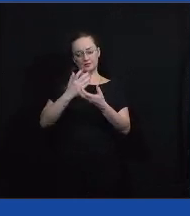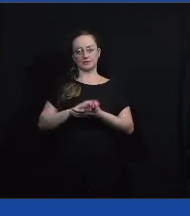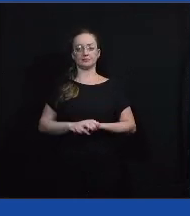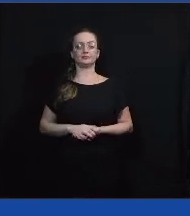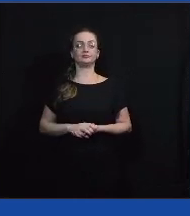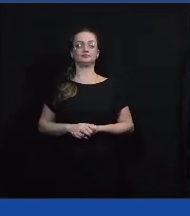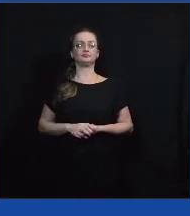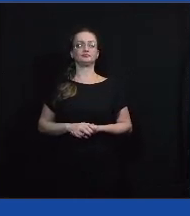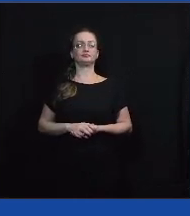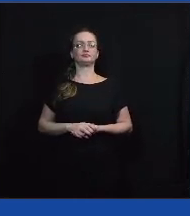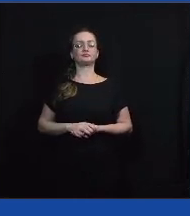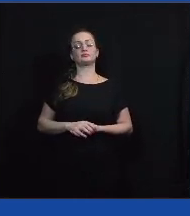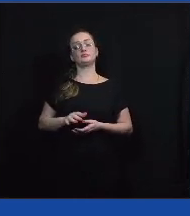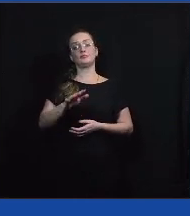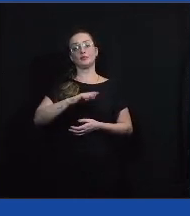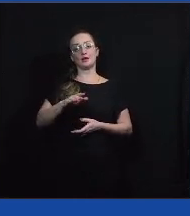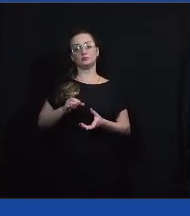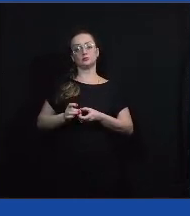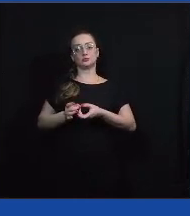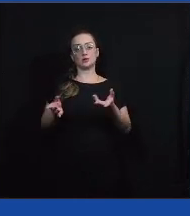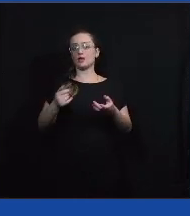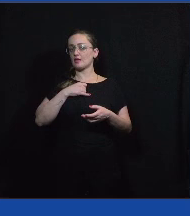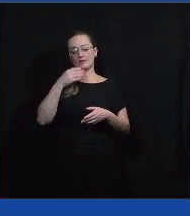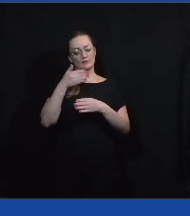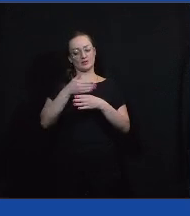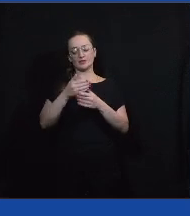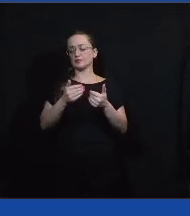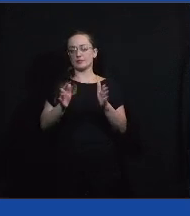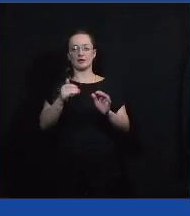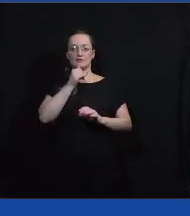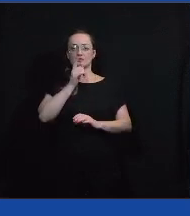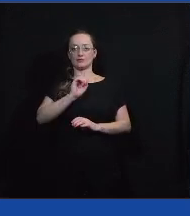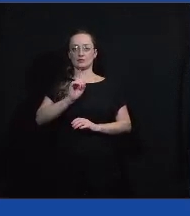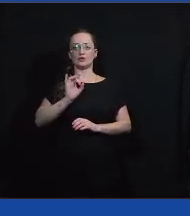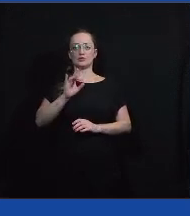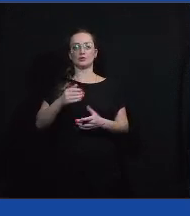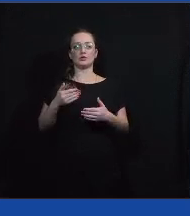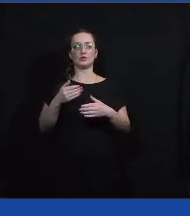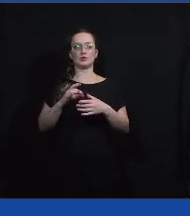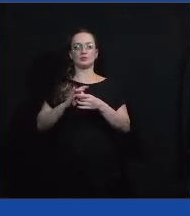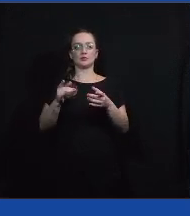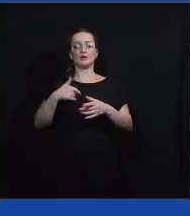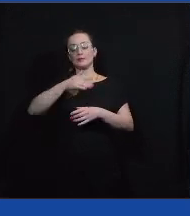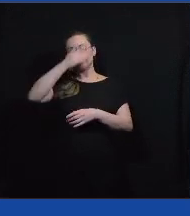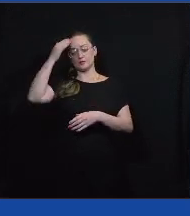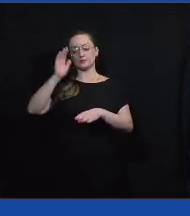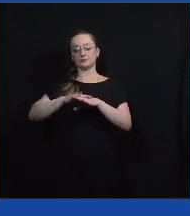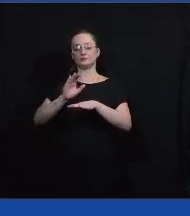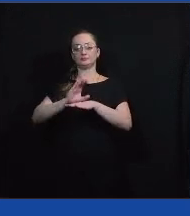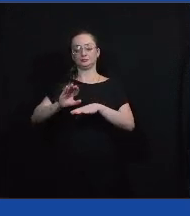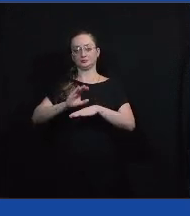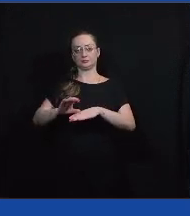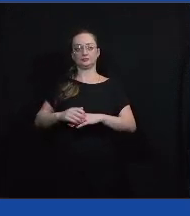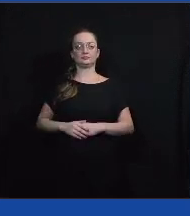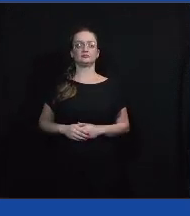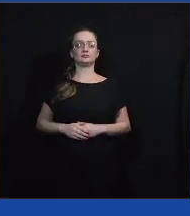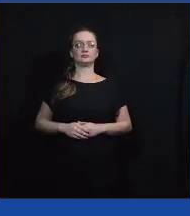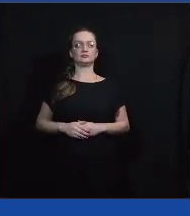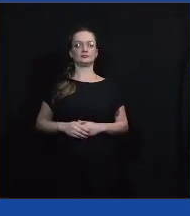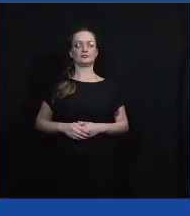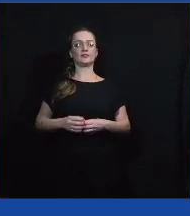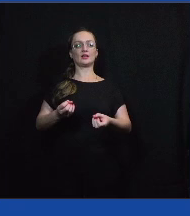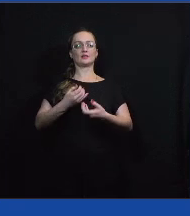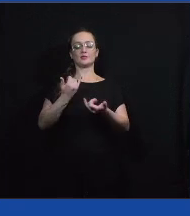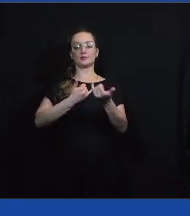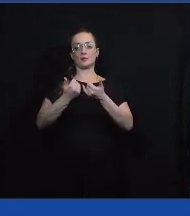o canvas, ele está disponível, ele não está com acesso aberto, ele está disponível para quem faz os nossos cursos e se envolve nas nossas formações,